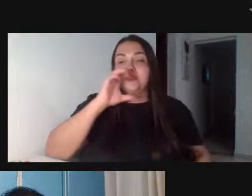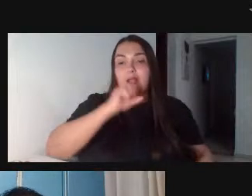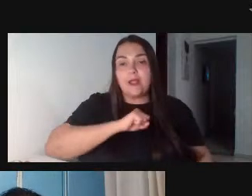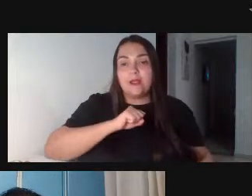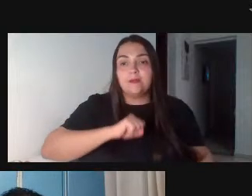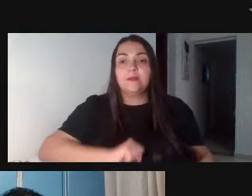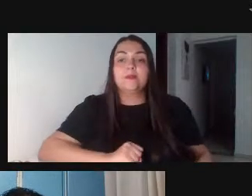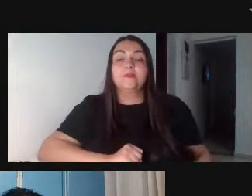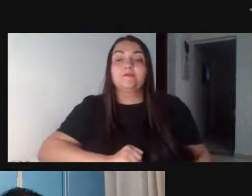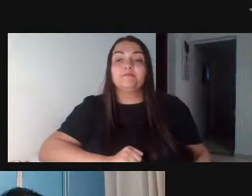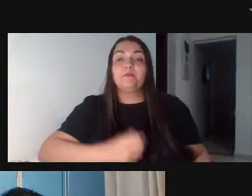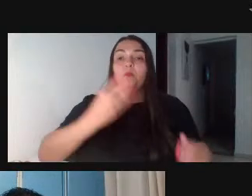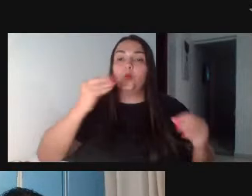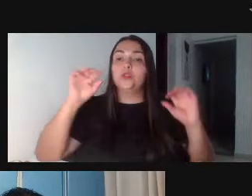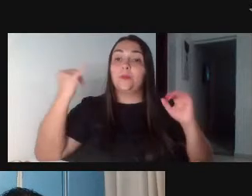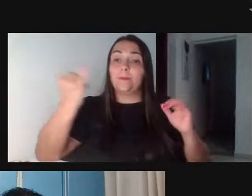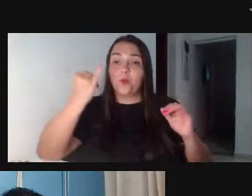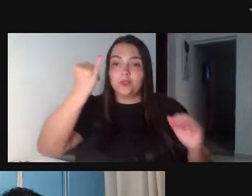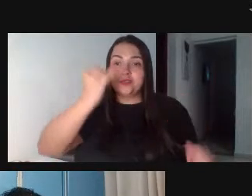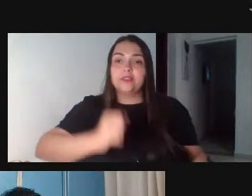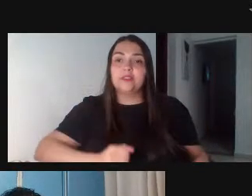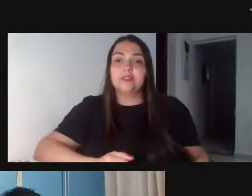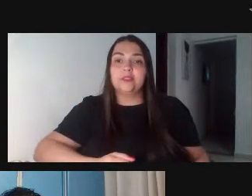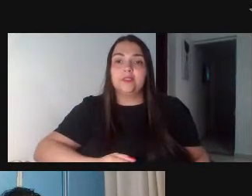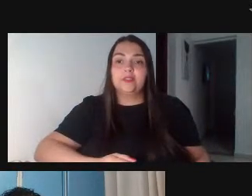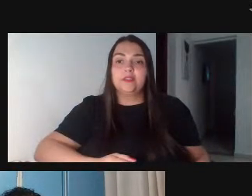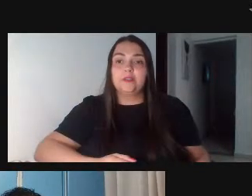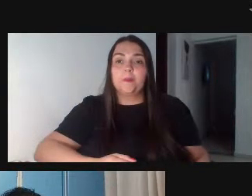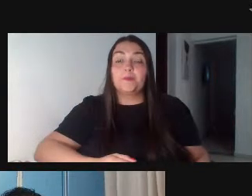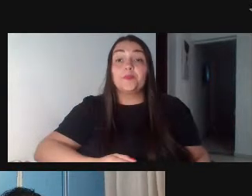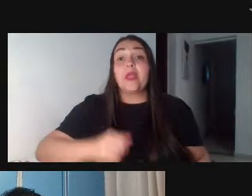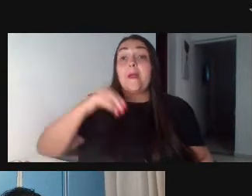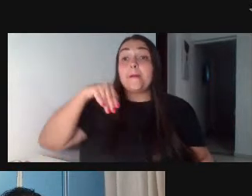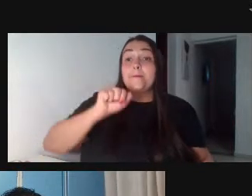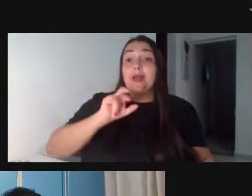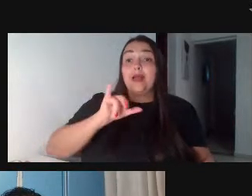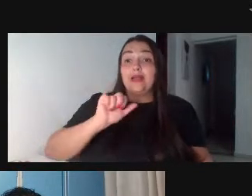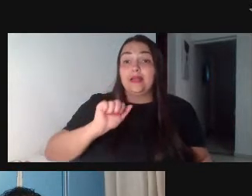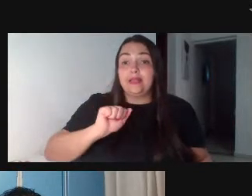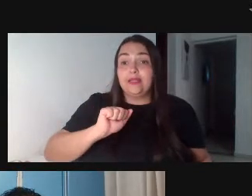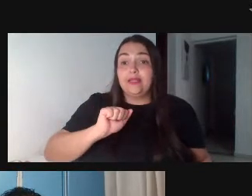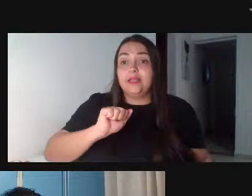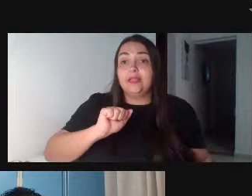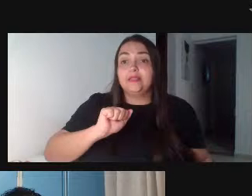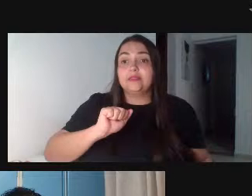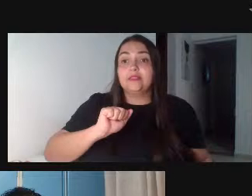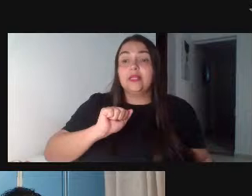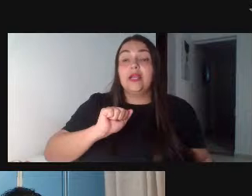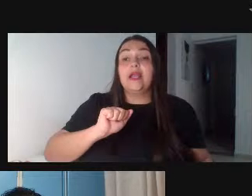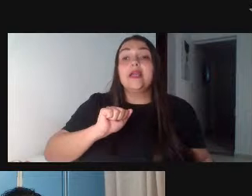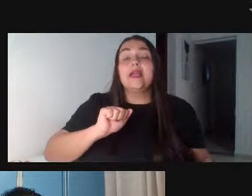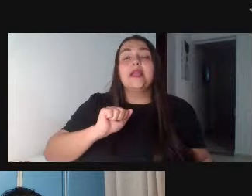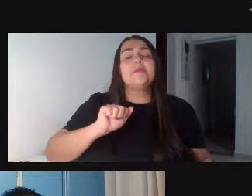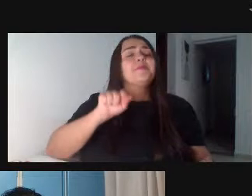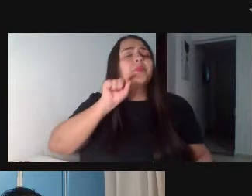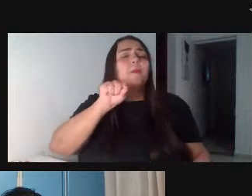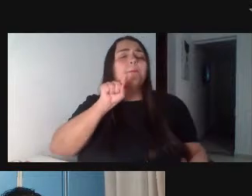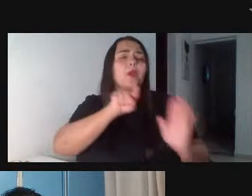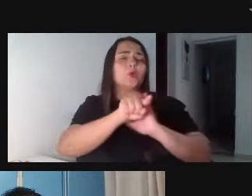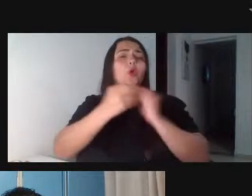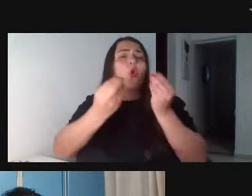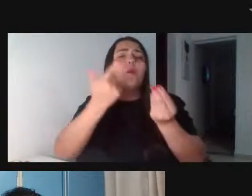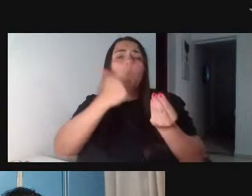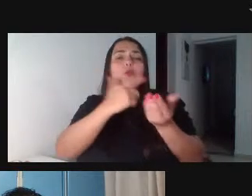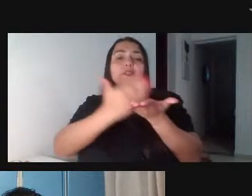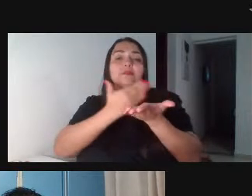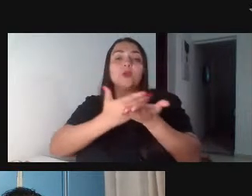preciosa da nossa audiência então a Maria Liduína ela pergunta como podemos mostrar a importância dessas obras serem trabalhadas novamente com